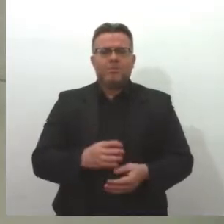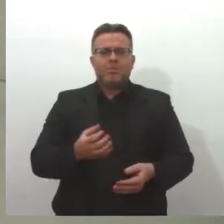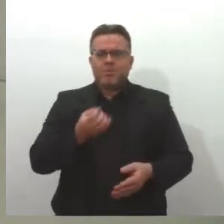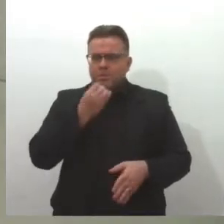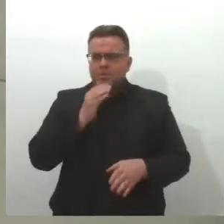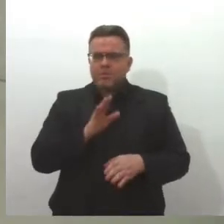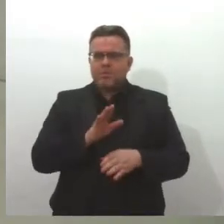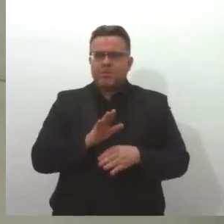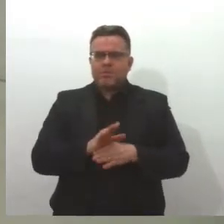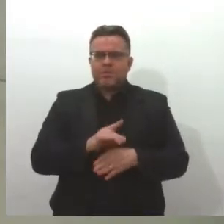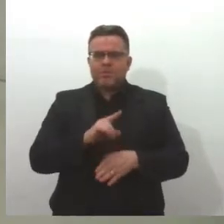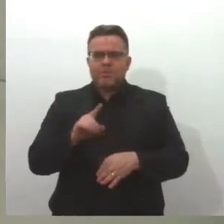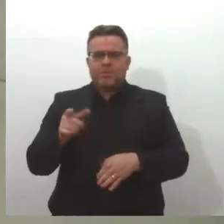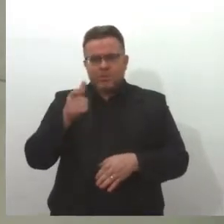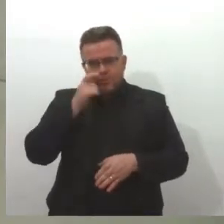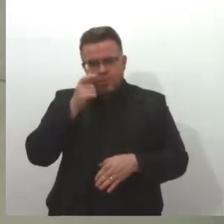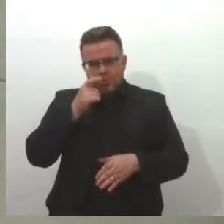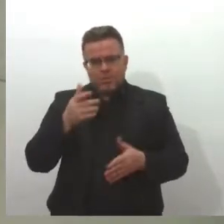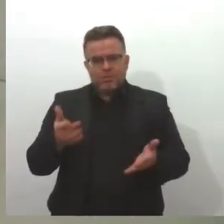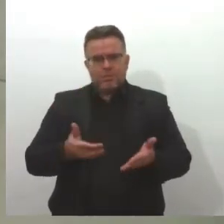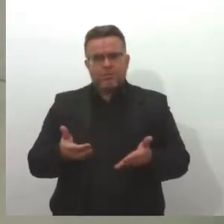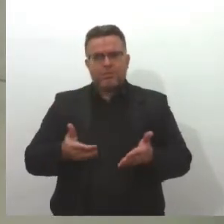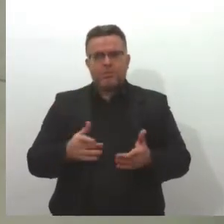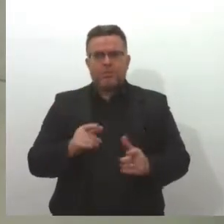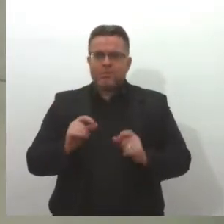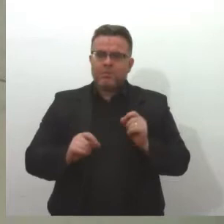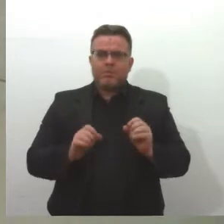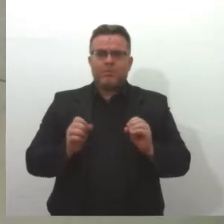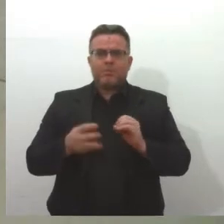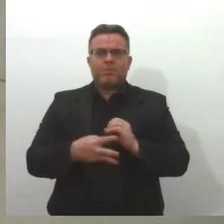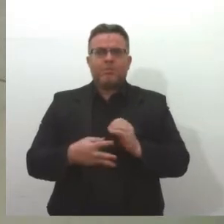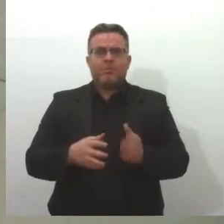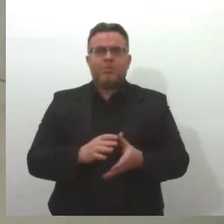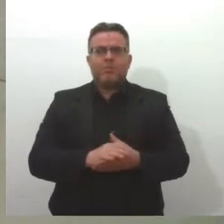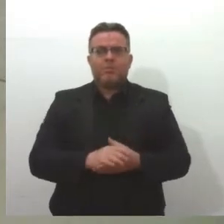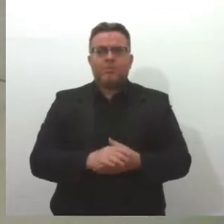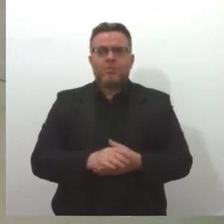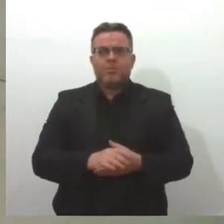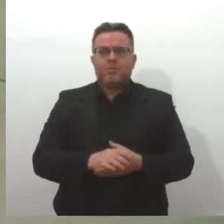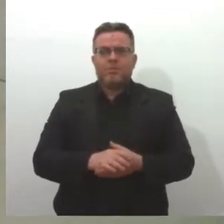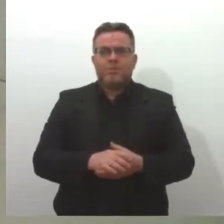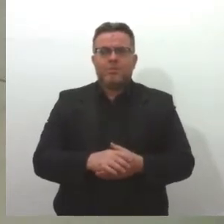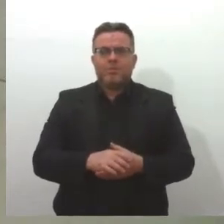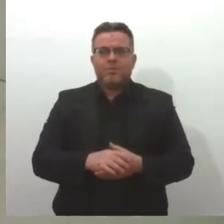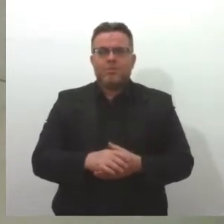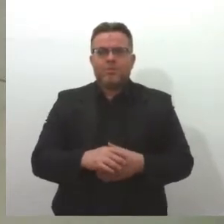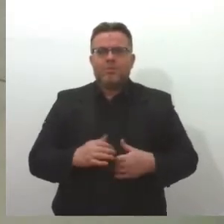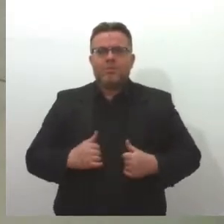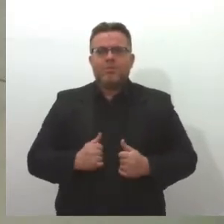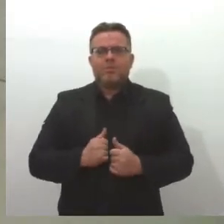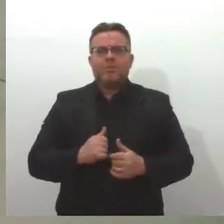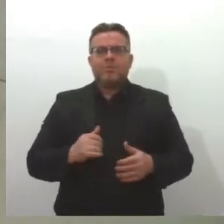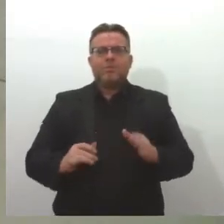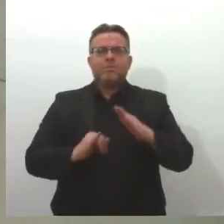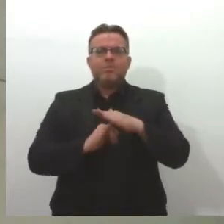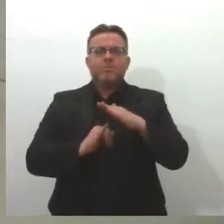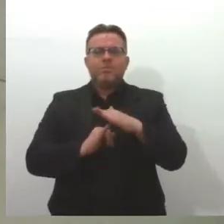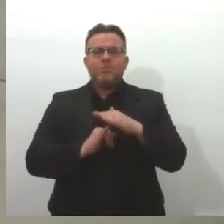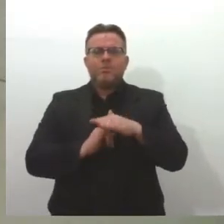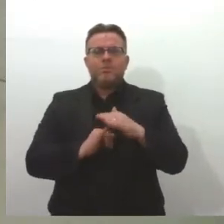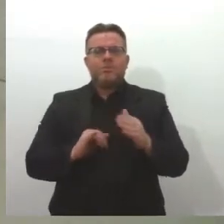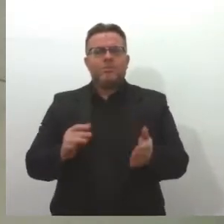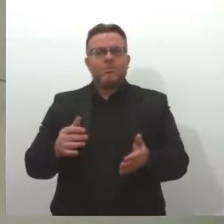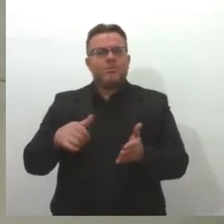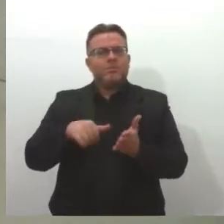assistem nesse momento. É grande satisfação falar com vocês. E me permite iniciar só fazendo uma correção. O Instituto de Identificação de Sergipe